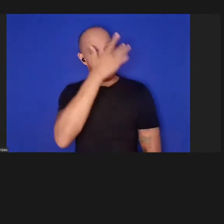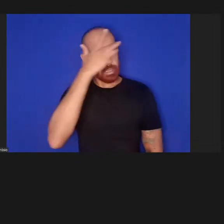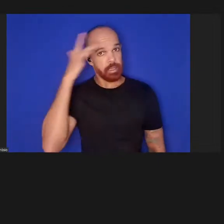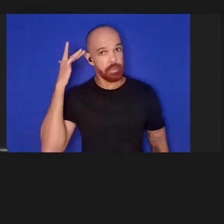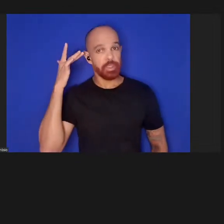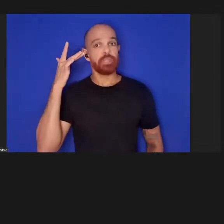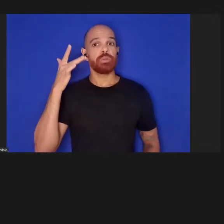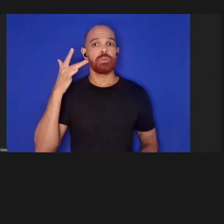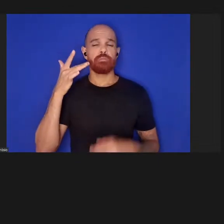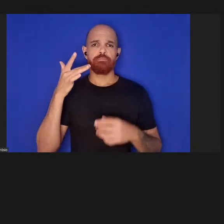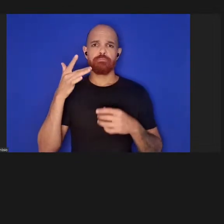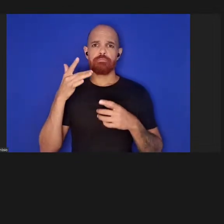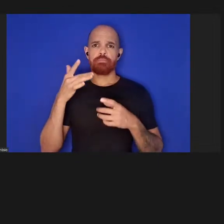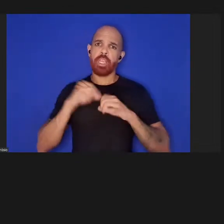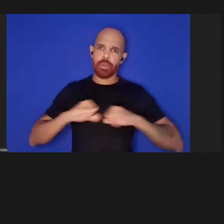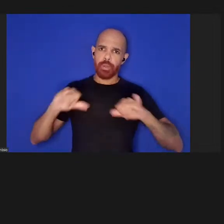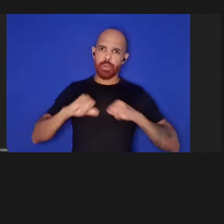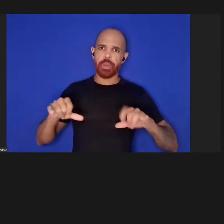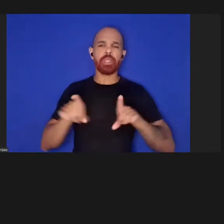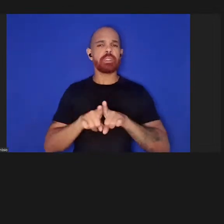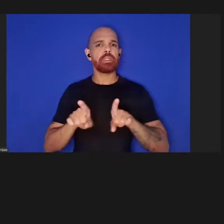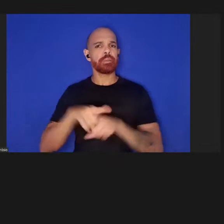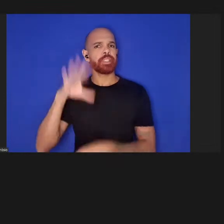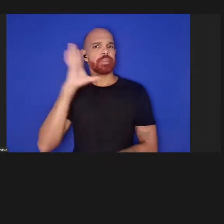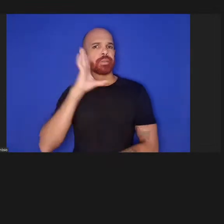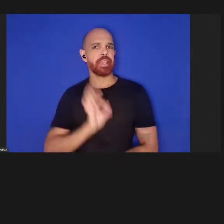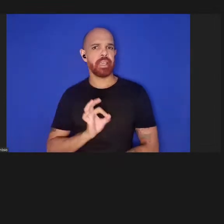a imprensa, obviamente, também não entendem muito bem.